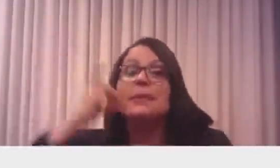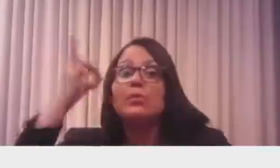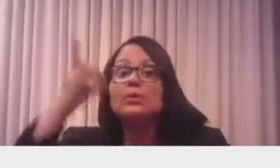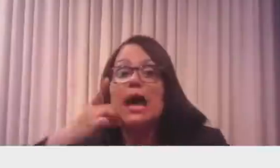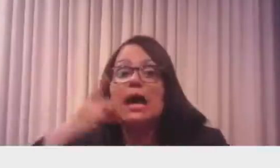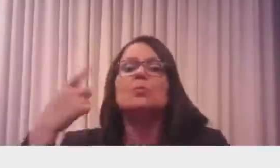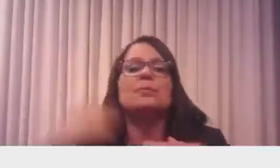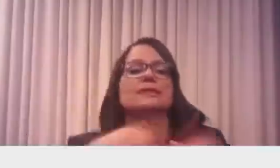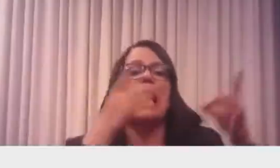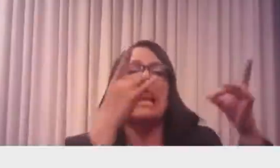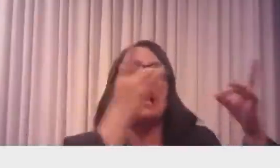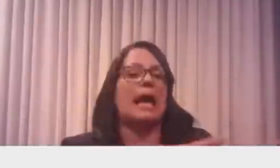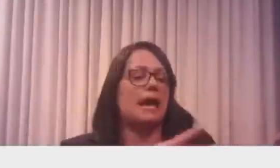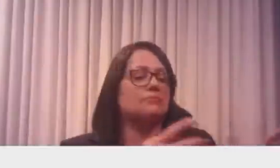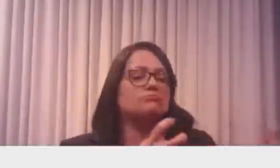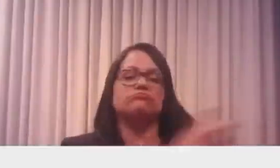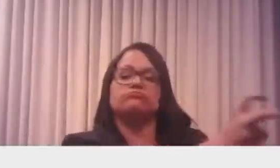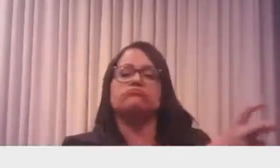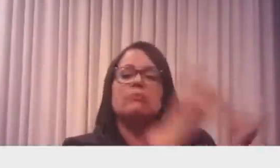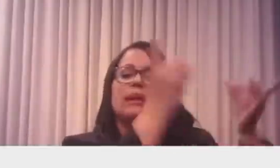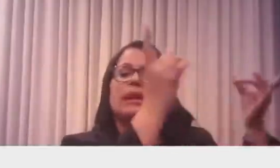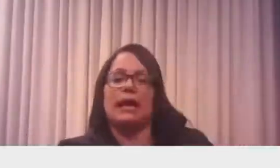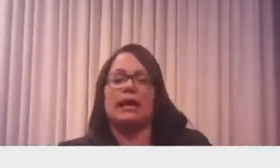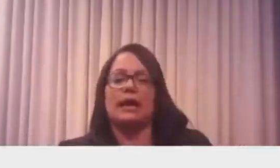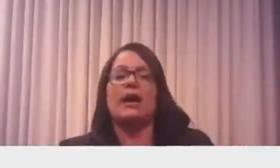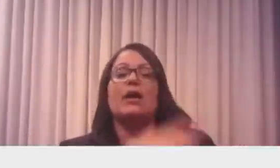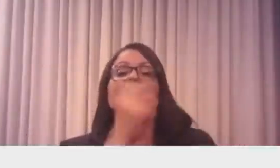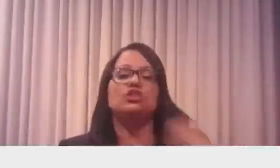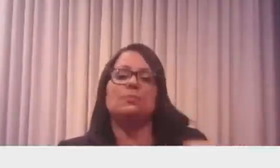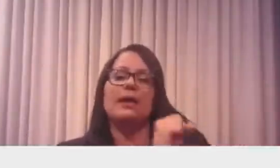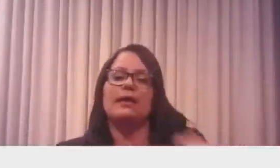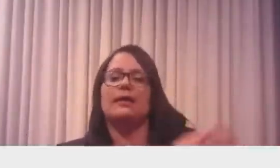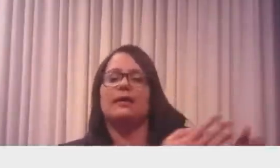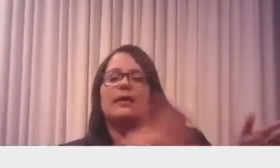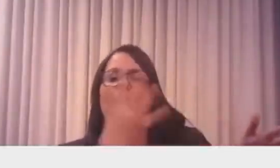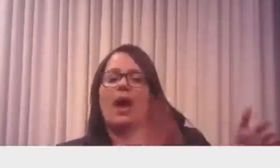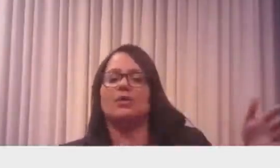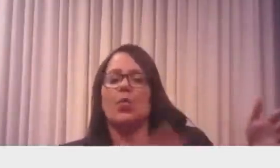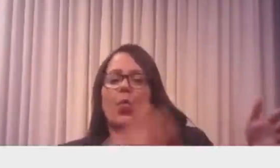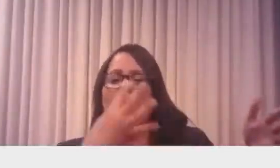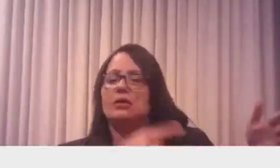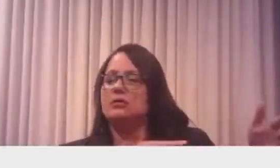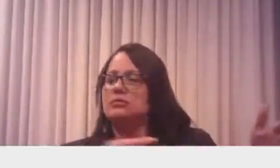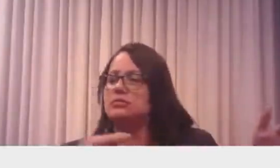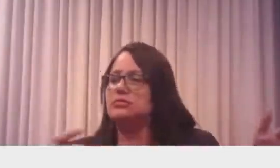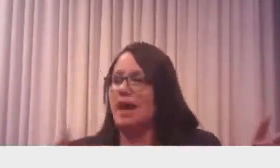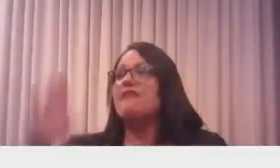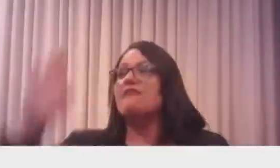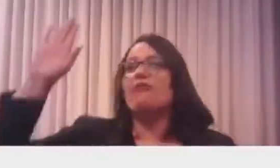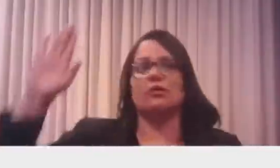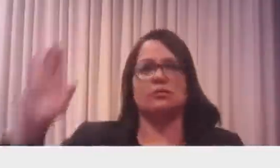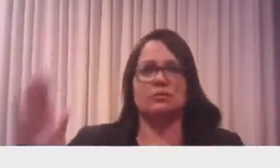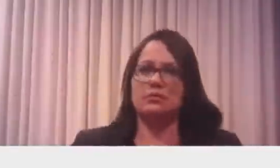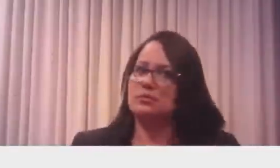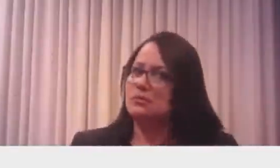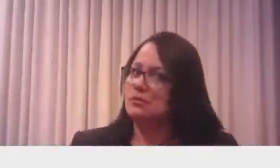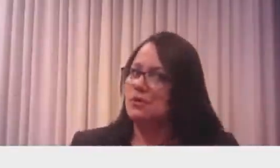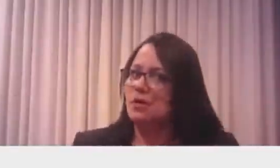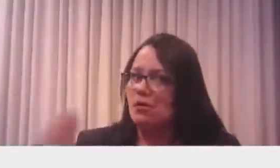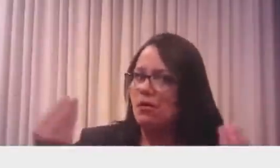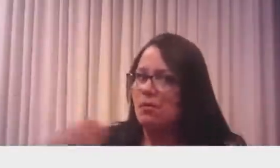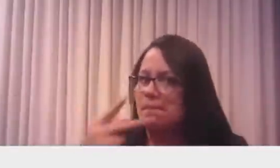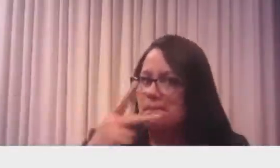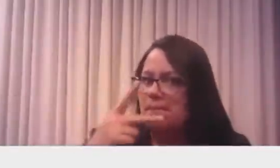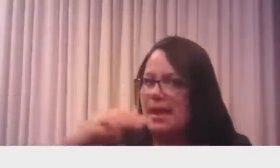discutir o veto. Pode derrubar o veto. Agora é uma injustiça. Vamos falar só em PM e Bombeiro. São quase um milhão no Brasil. A grande